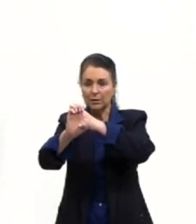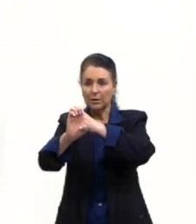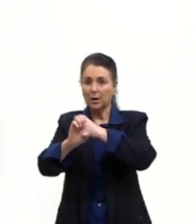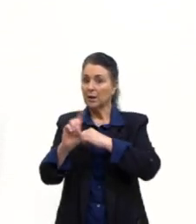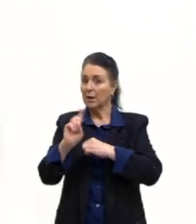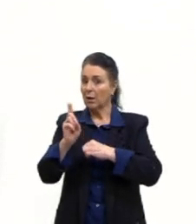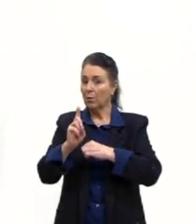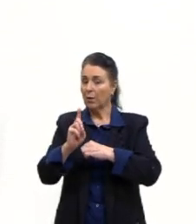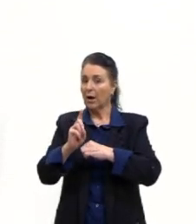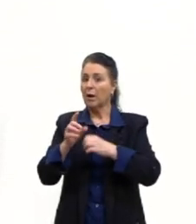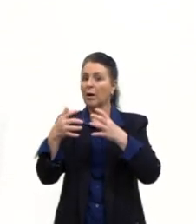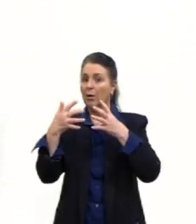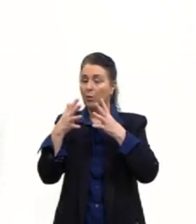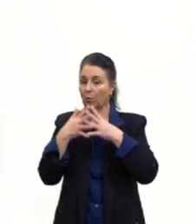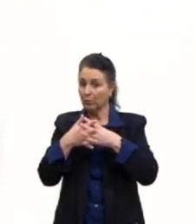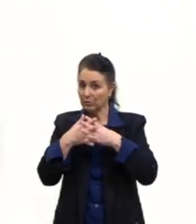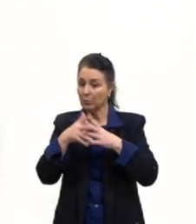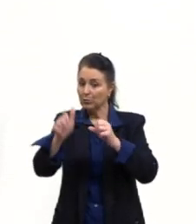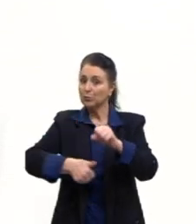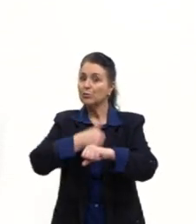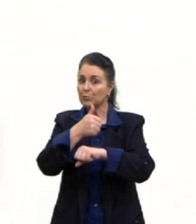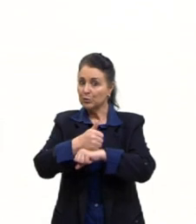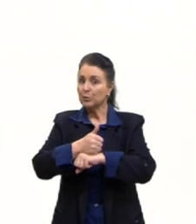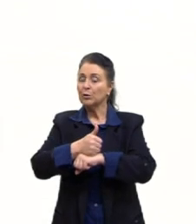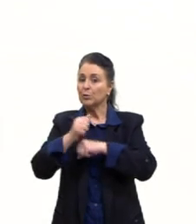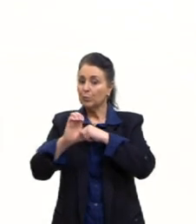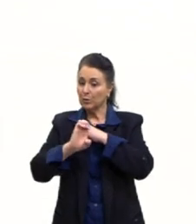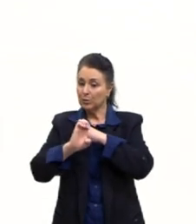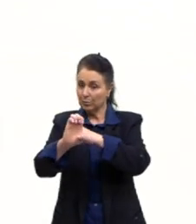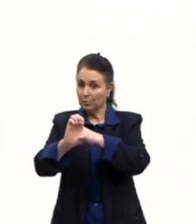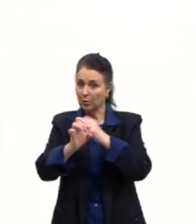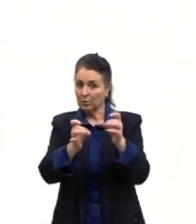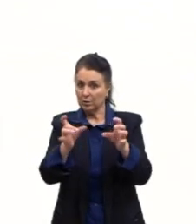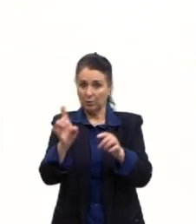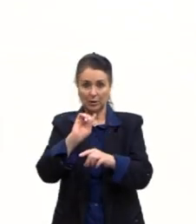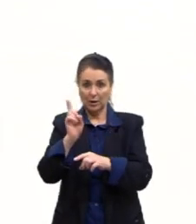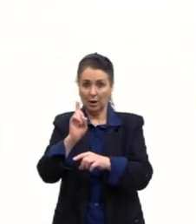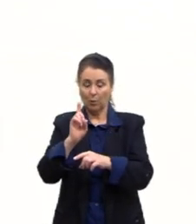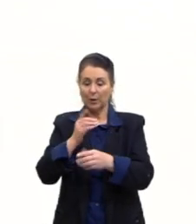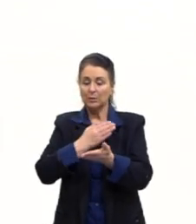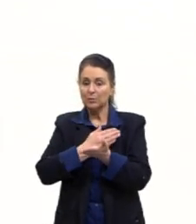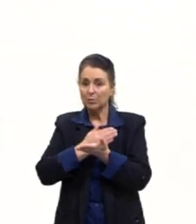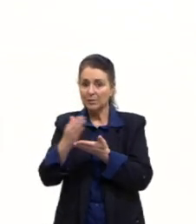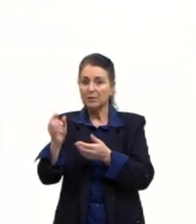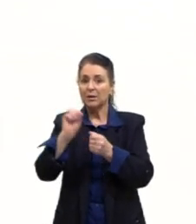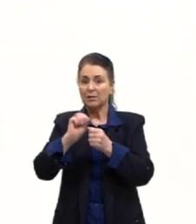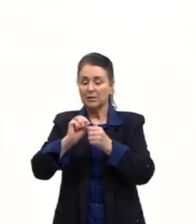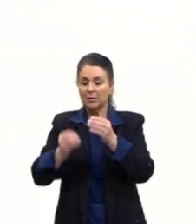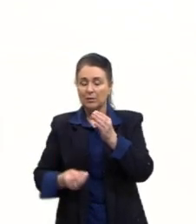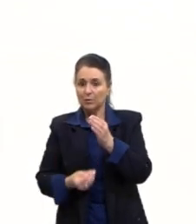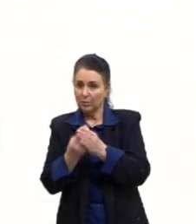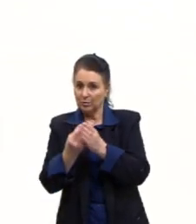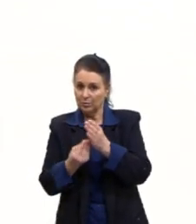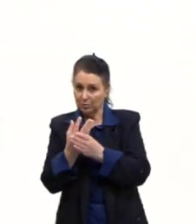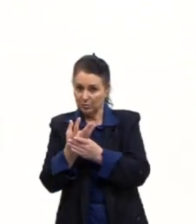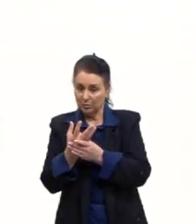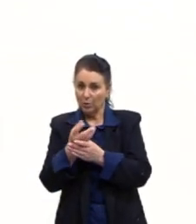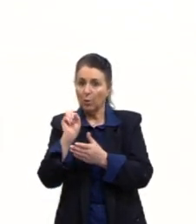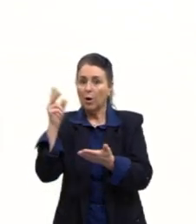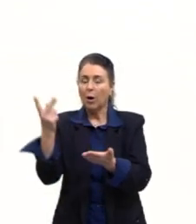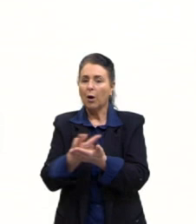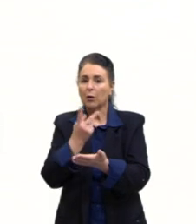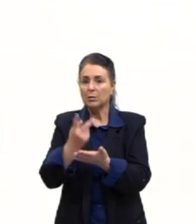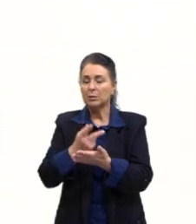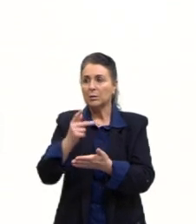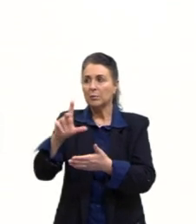confundir com a substituição de exportação, tá? Eles não traziam os produtos. Eles começaram a fazer os produtos certos. O aconteceu, por exemplo,